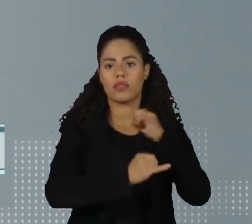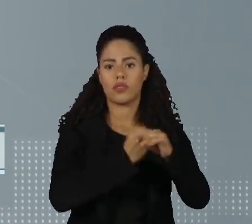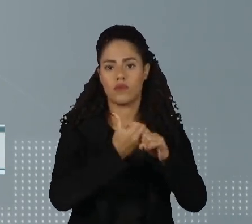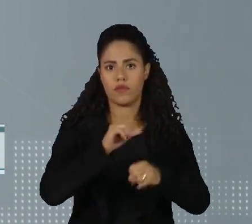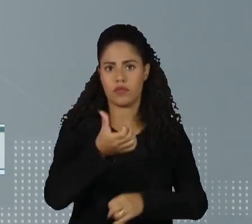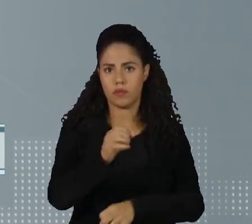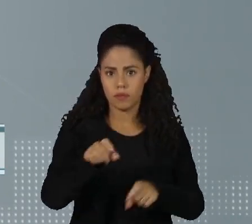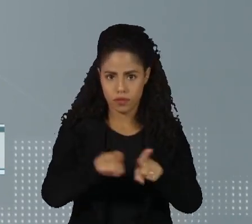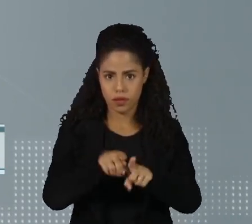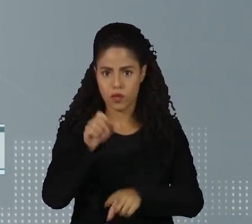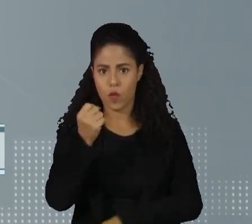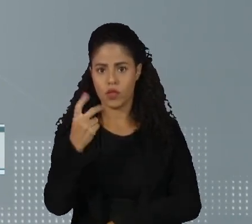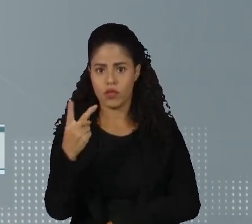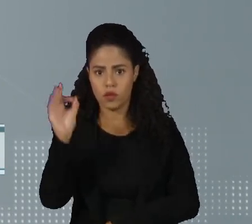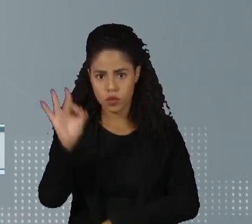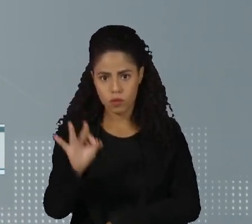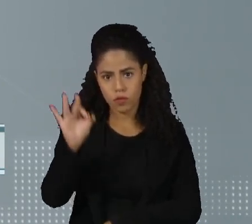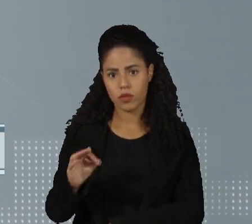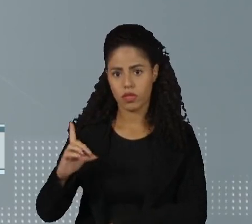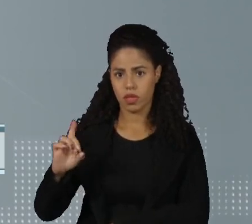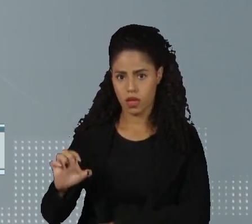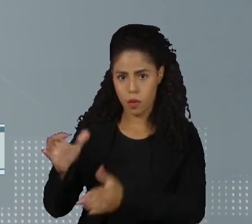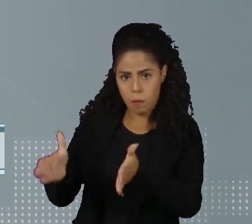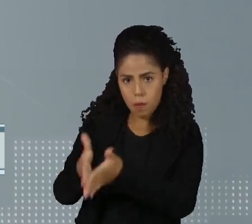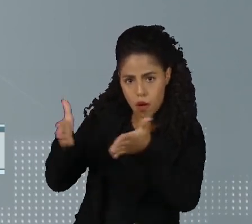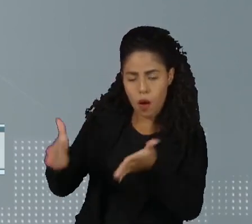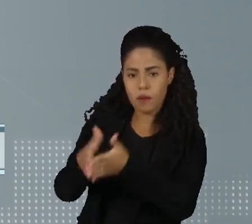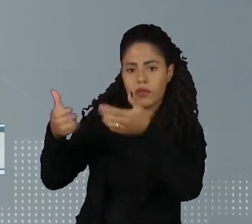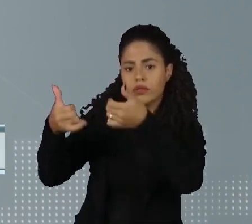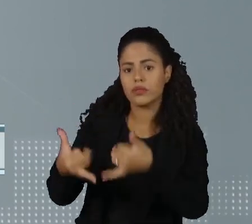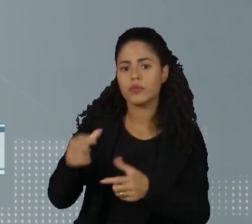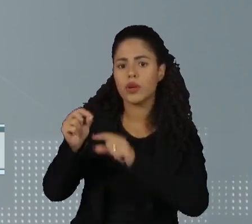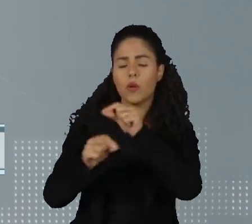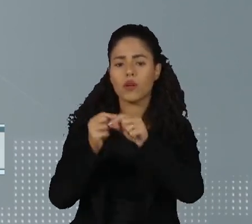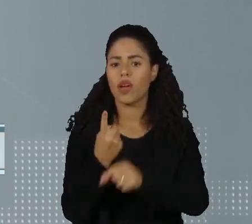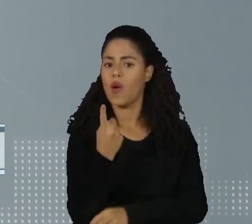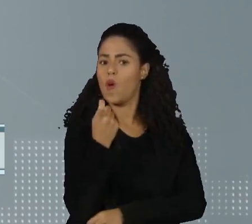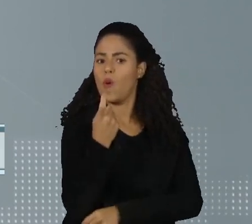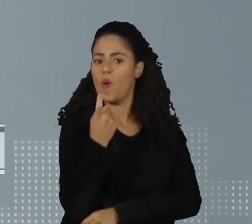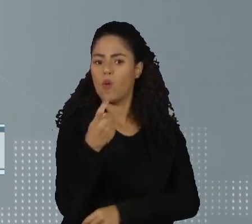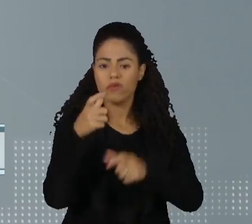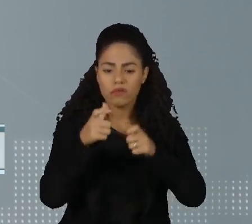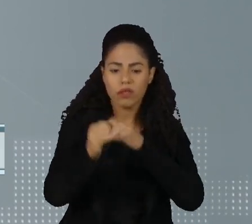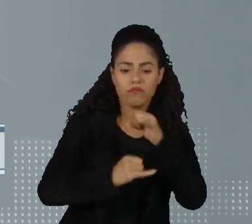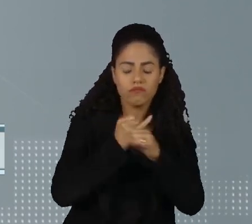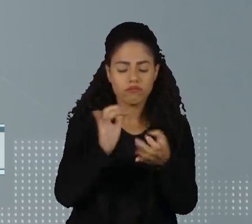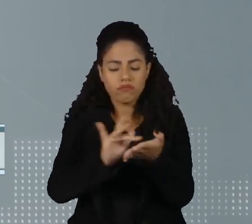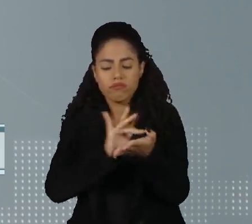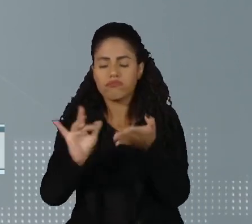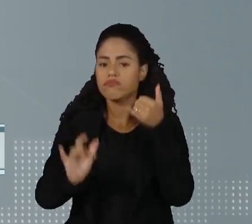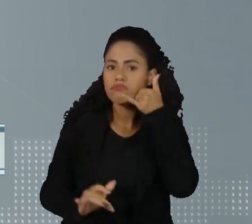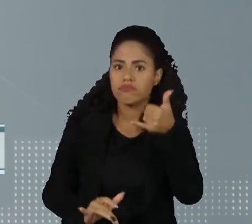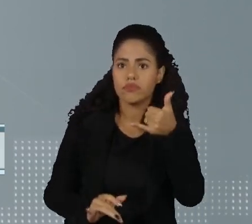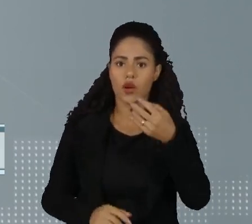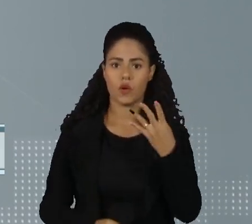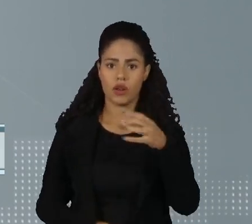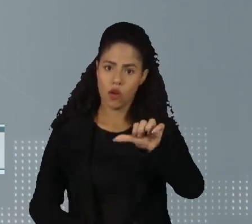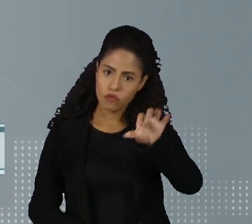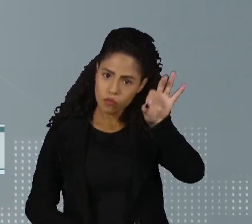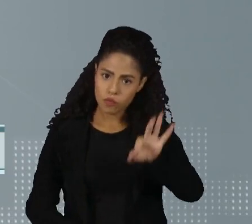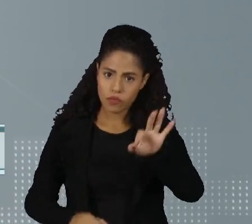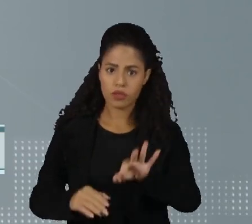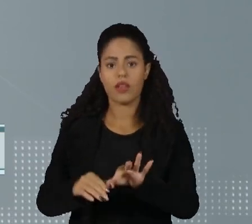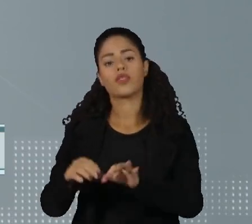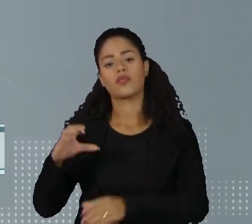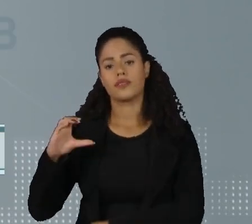entrevistados das classes D e E afirmam que o aparelho é a única opção de acesso. O percentual é de 49% para